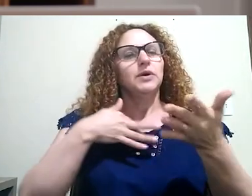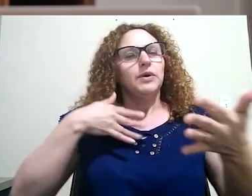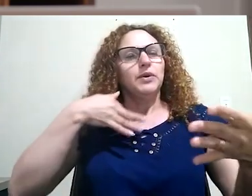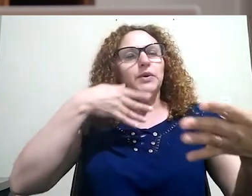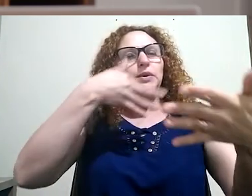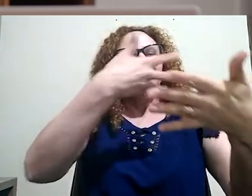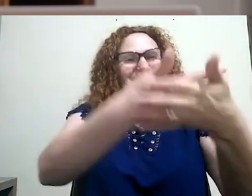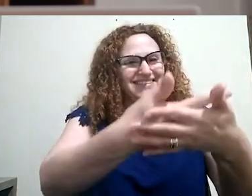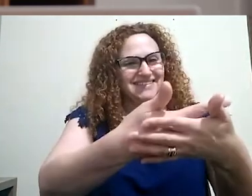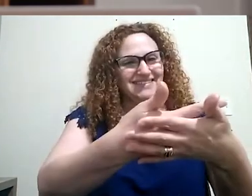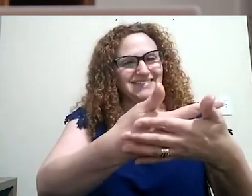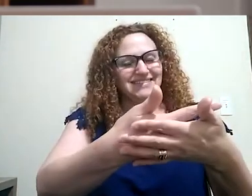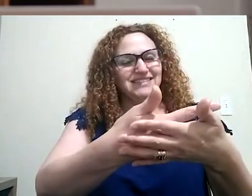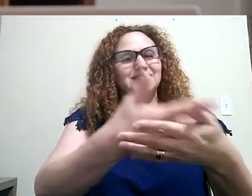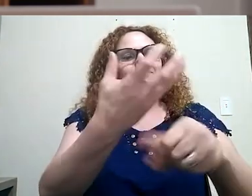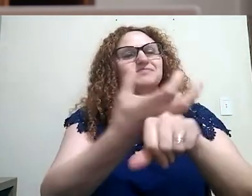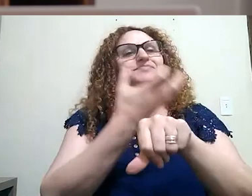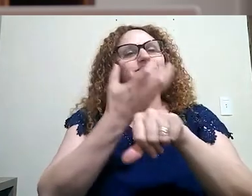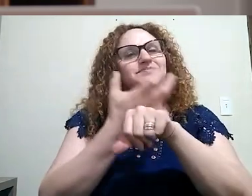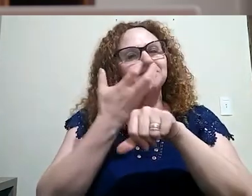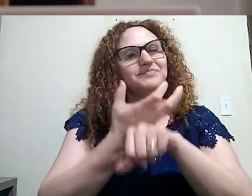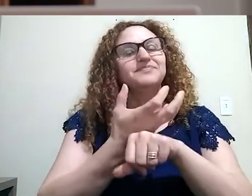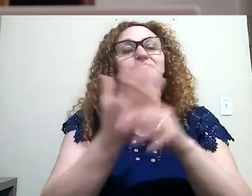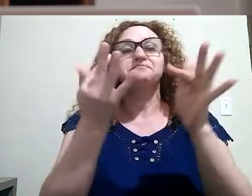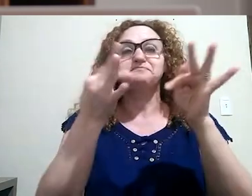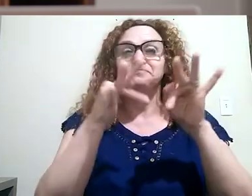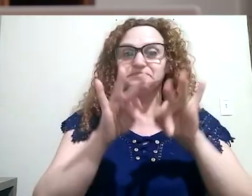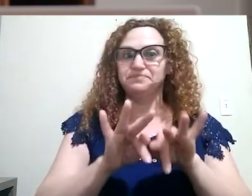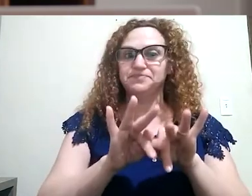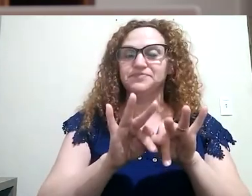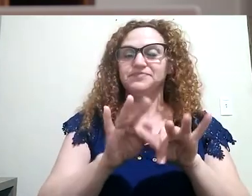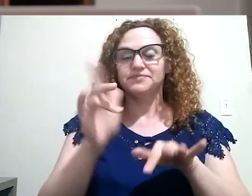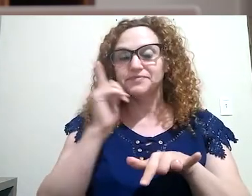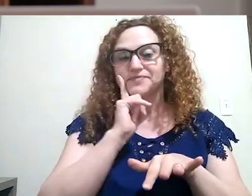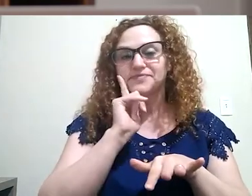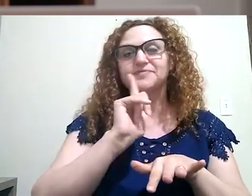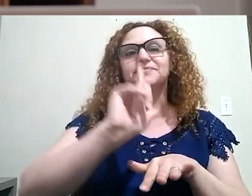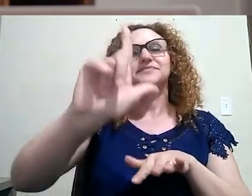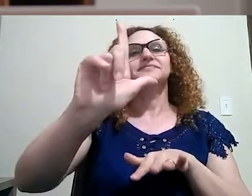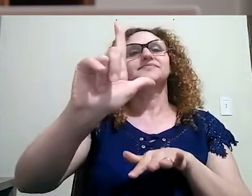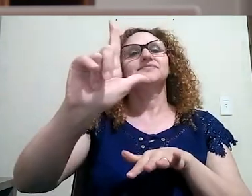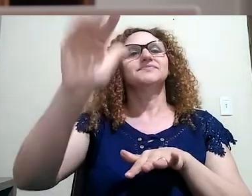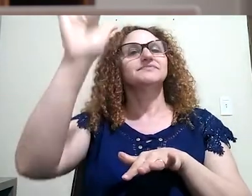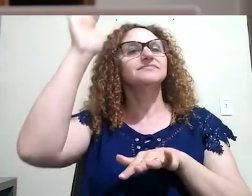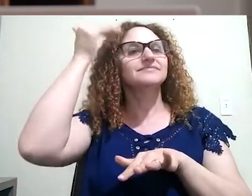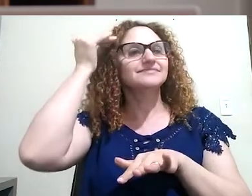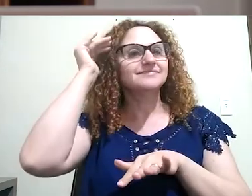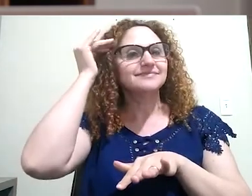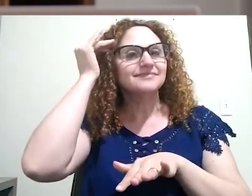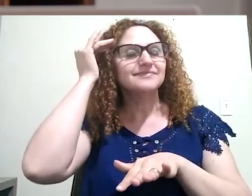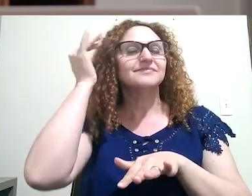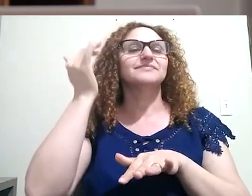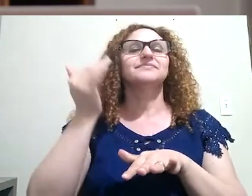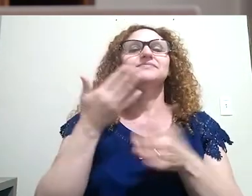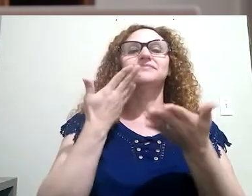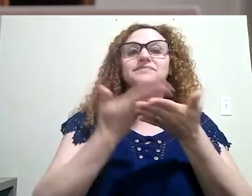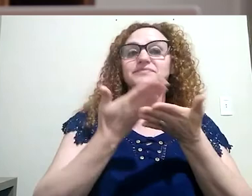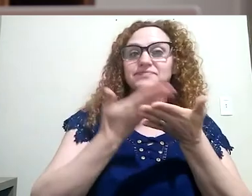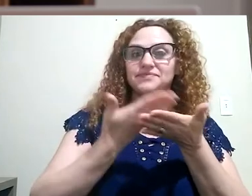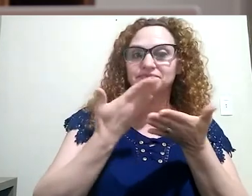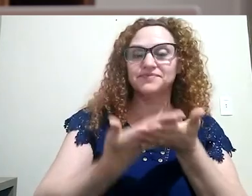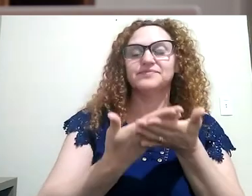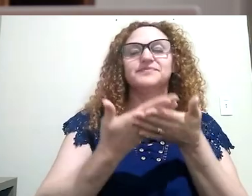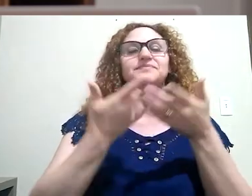disciplina, Eu espero que, ao final, vocês consigam compreender a relevância dos estudos